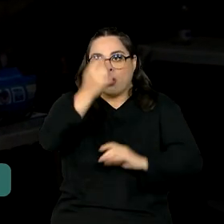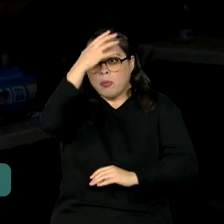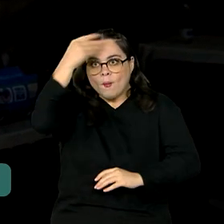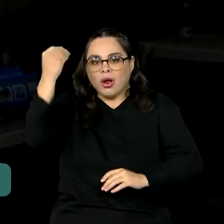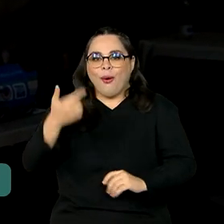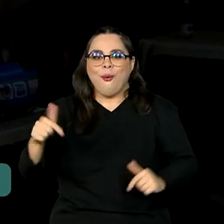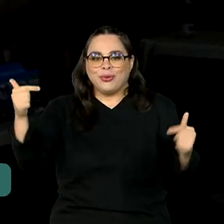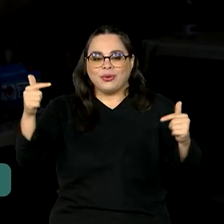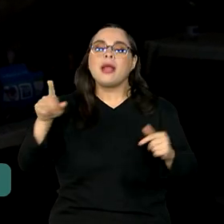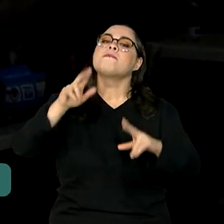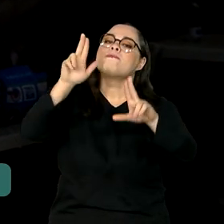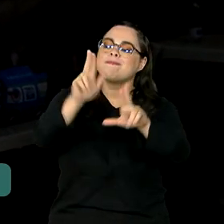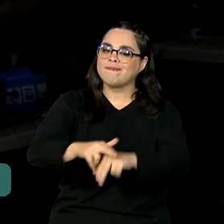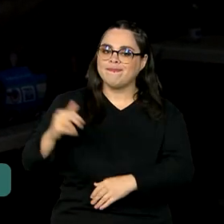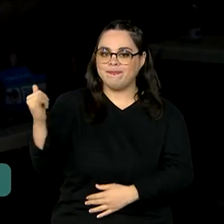então por isso é a importância.